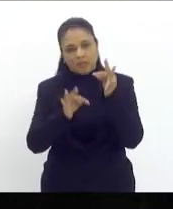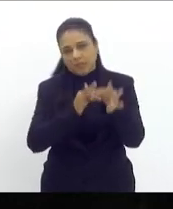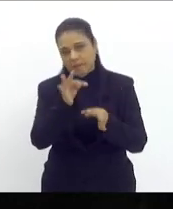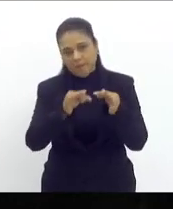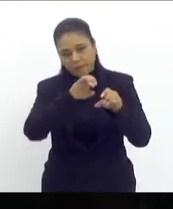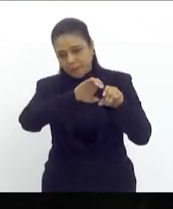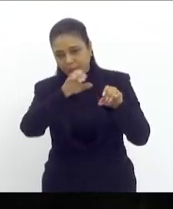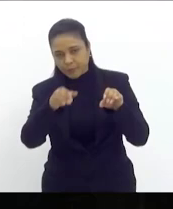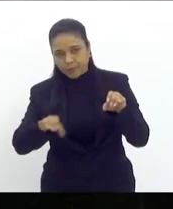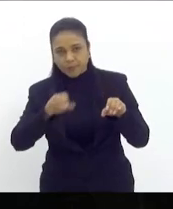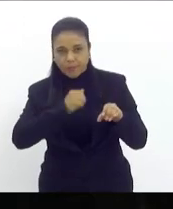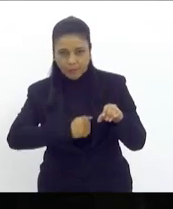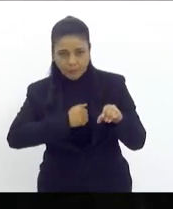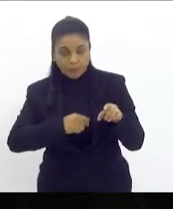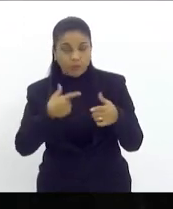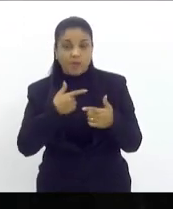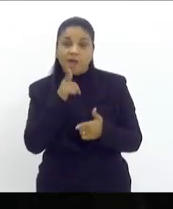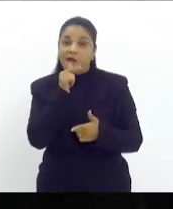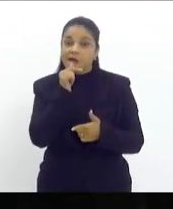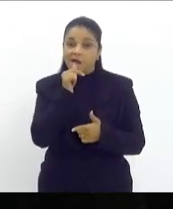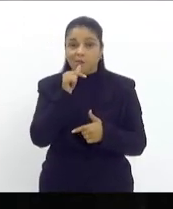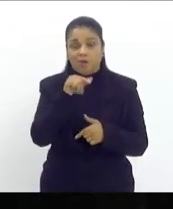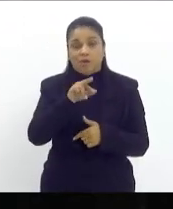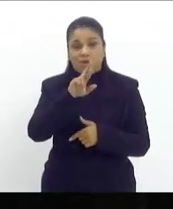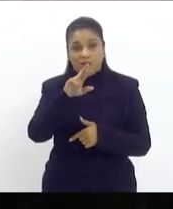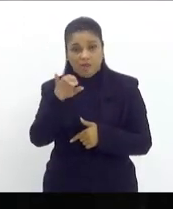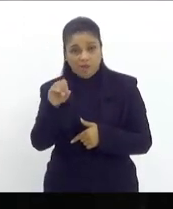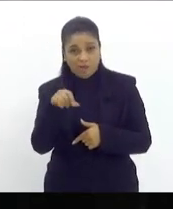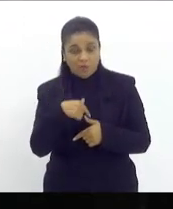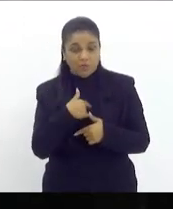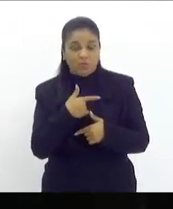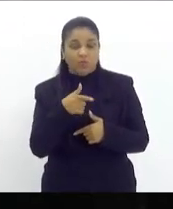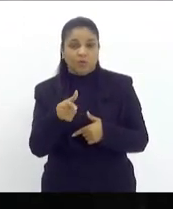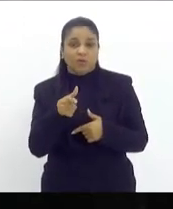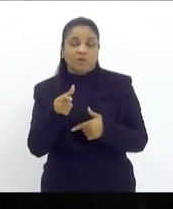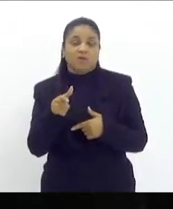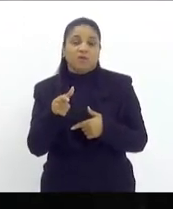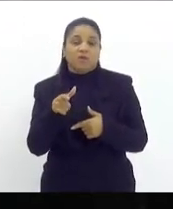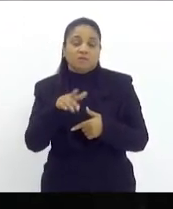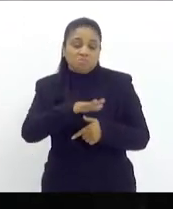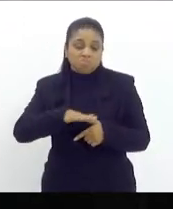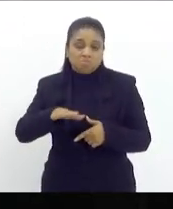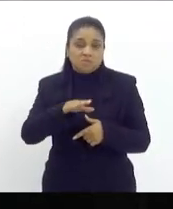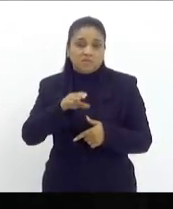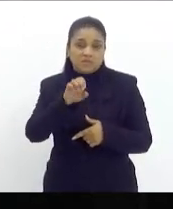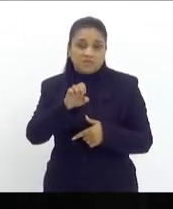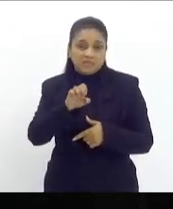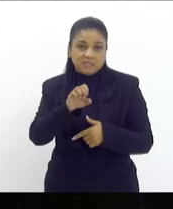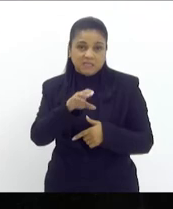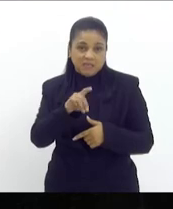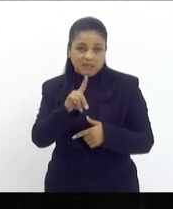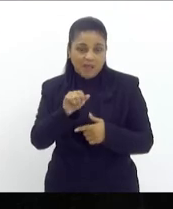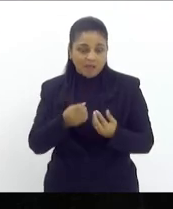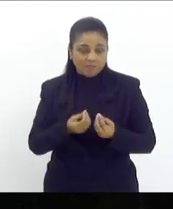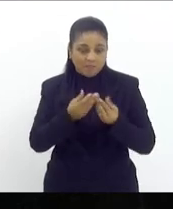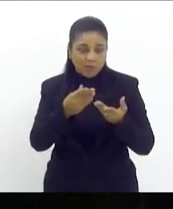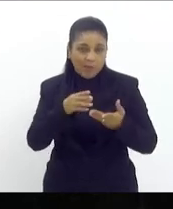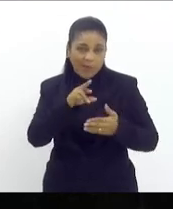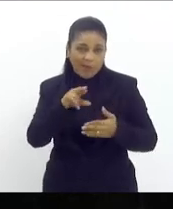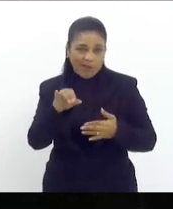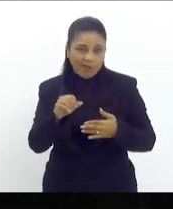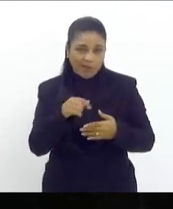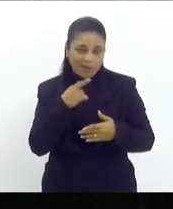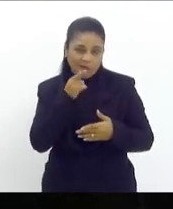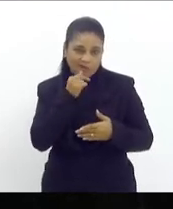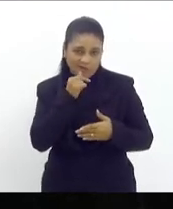e a Águas do Rio que pegou um filete da CEDAI ali naquela região não está entregando o que prometeu as